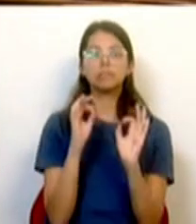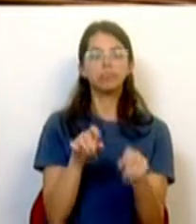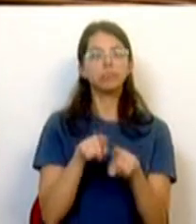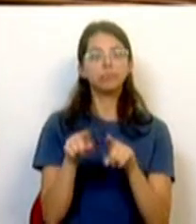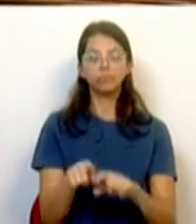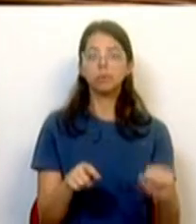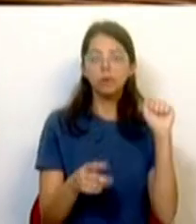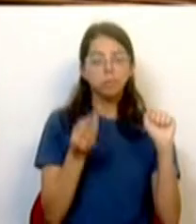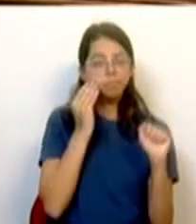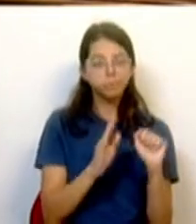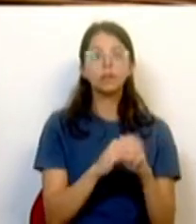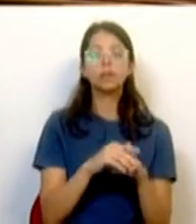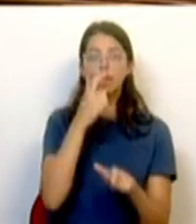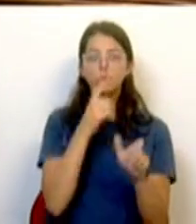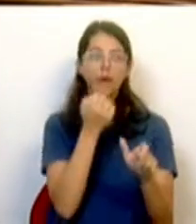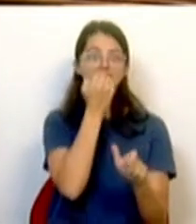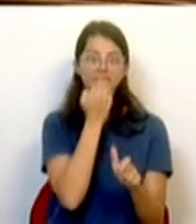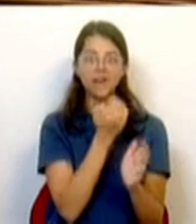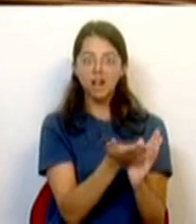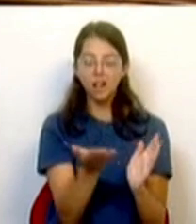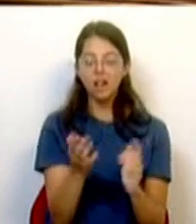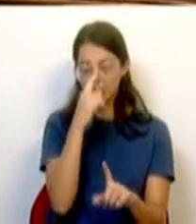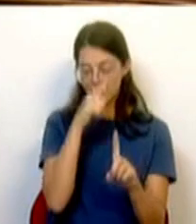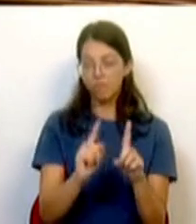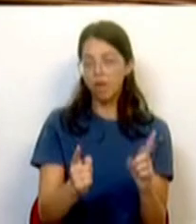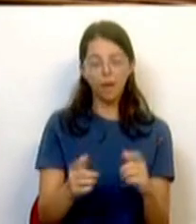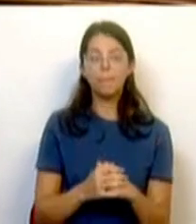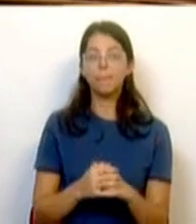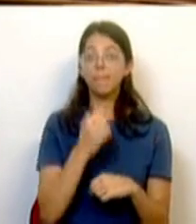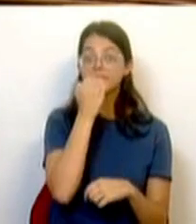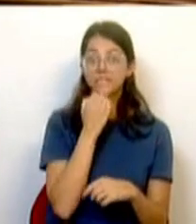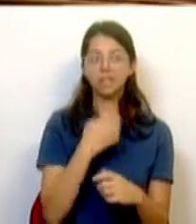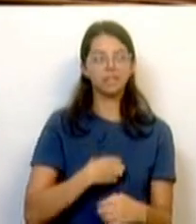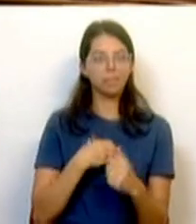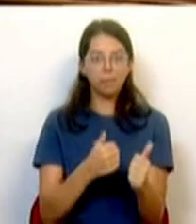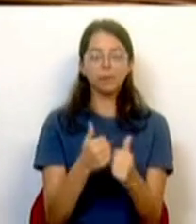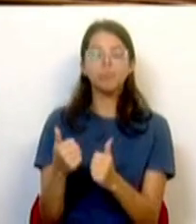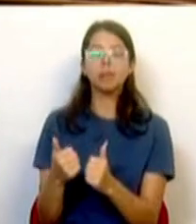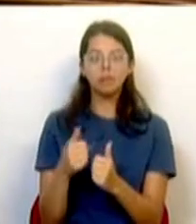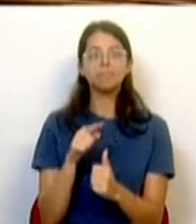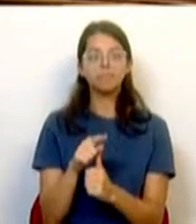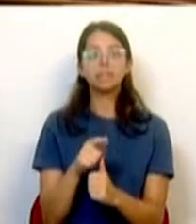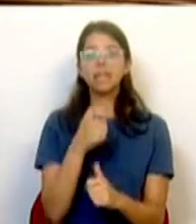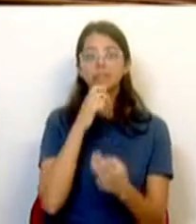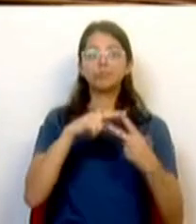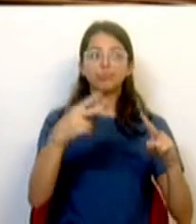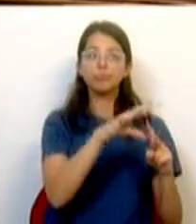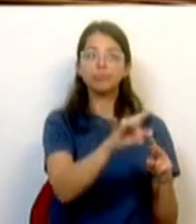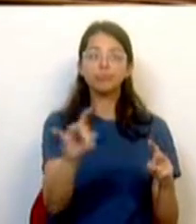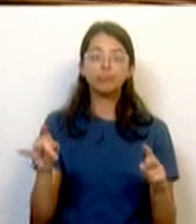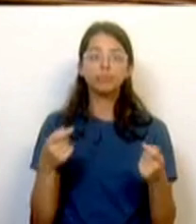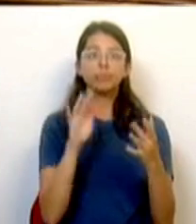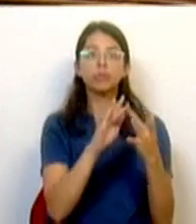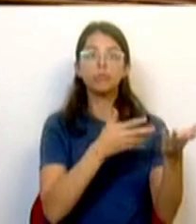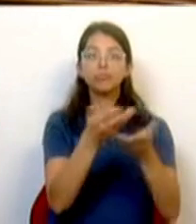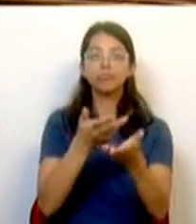política do PS, a realização das pessoas. E esta realização e este bem-estar faz-se também com as autarquias locais e com os